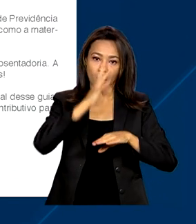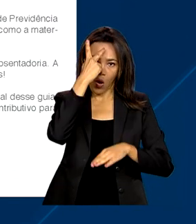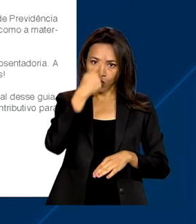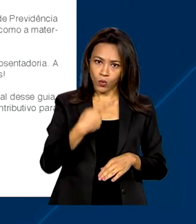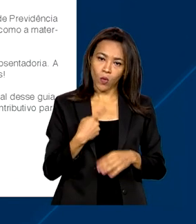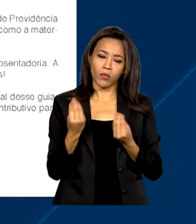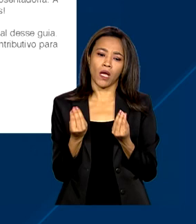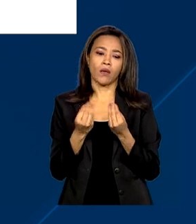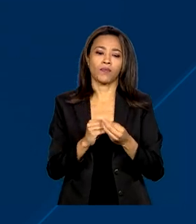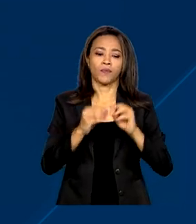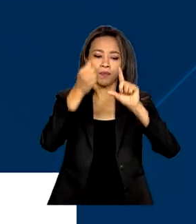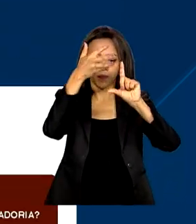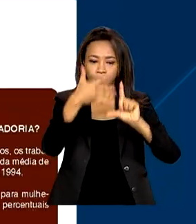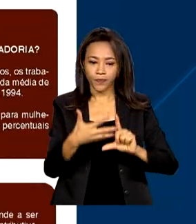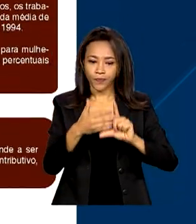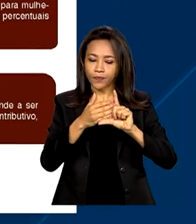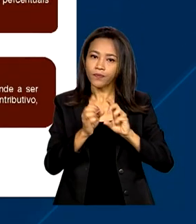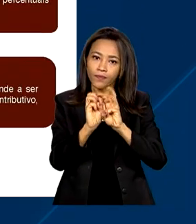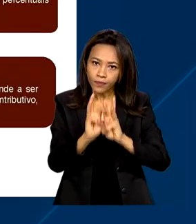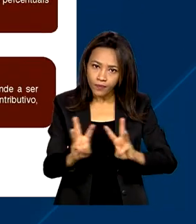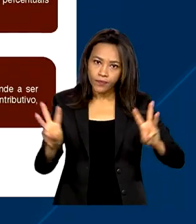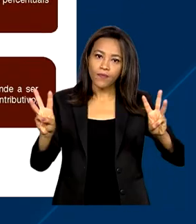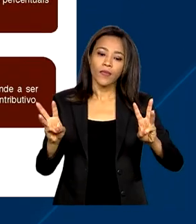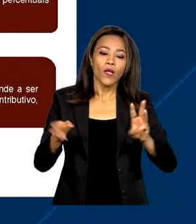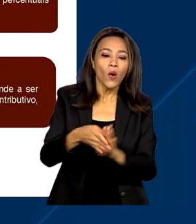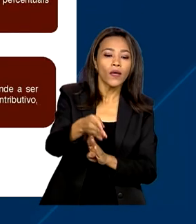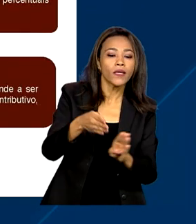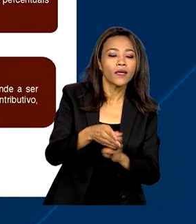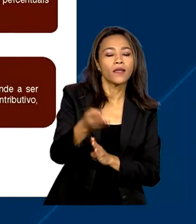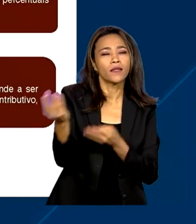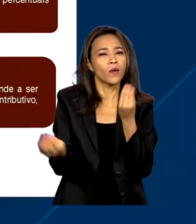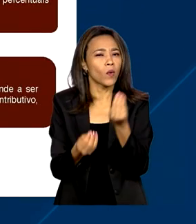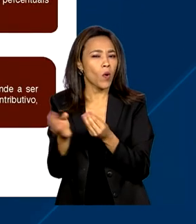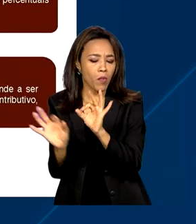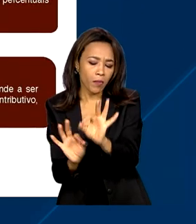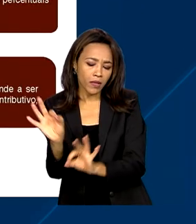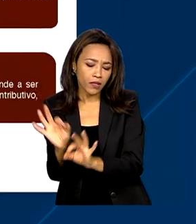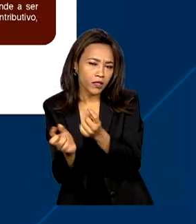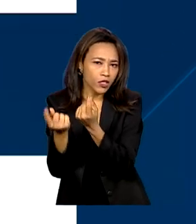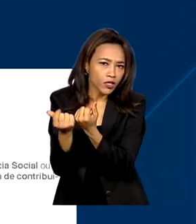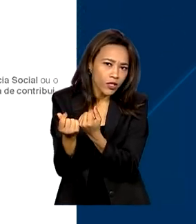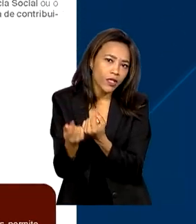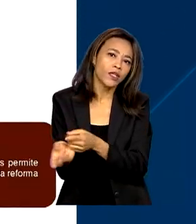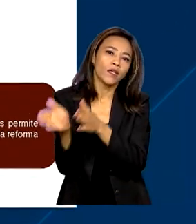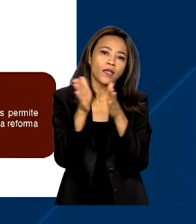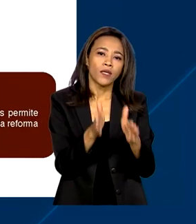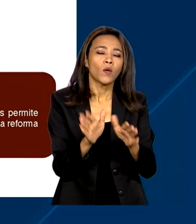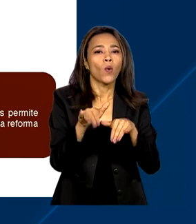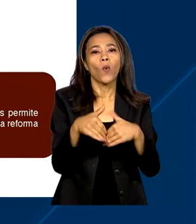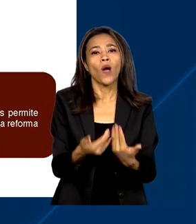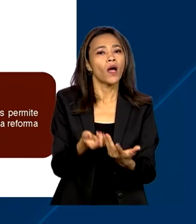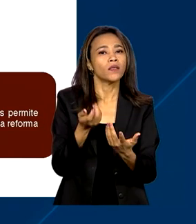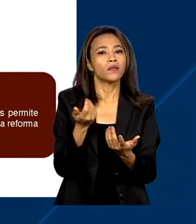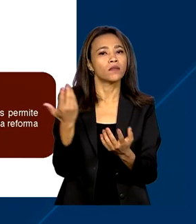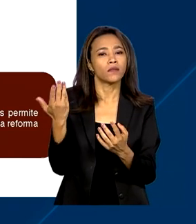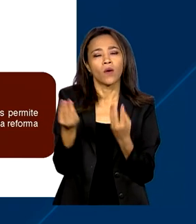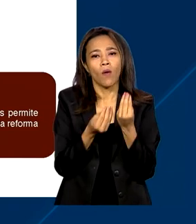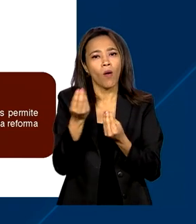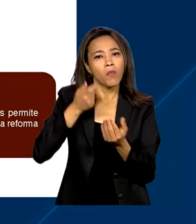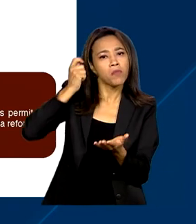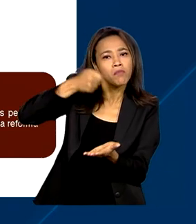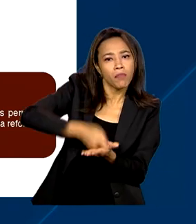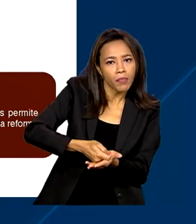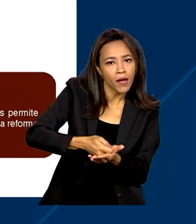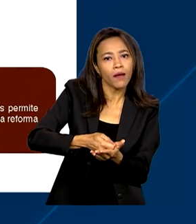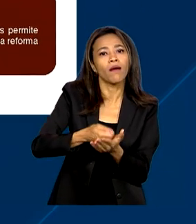gov.br. O Guia dá dicas de planejamento financeiro, explica quais os planos de pagamento que os autônomos